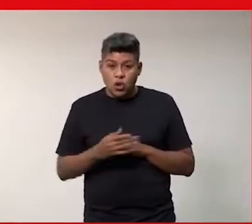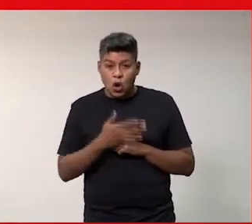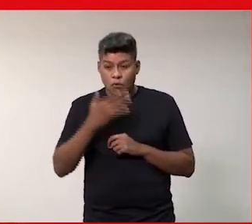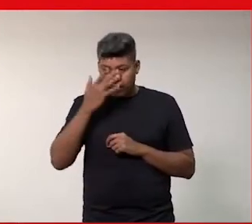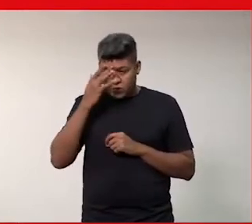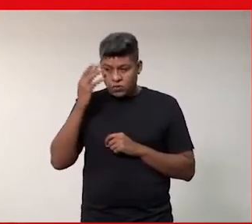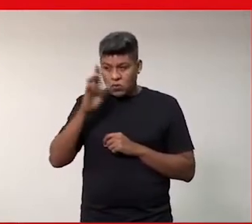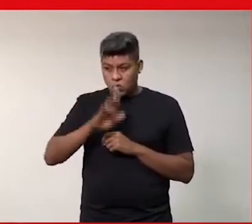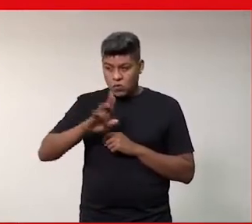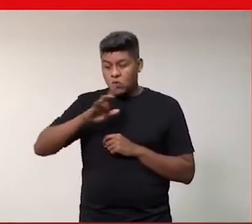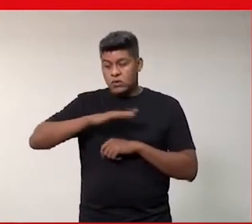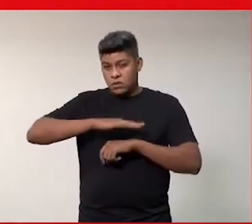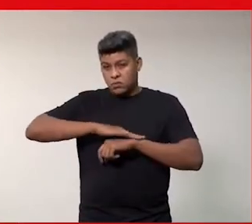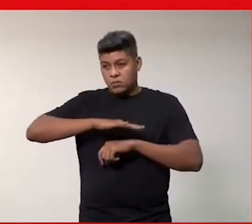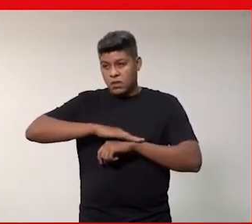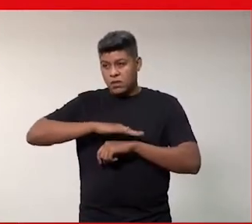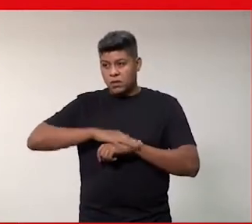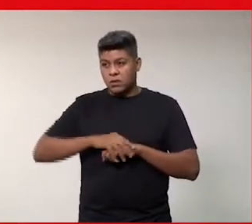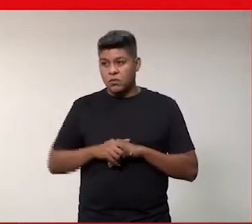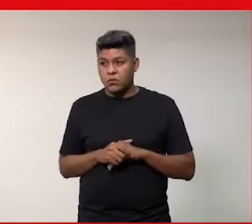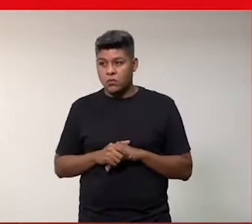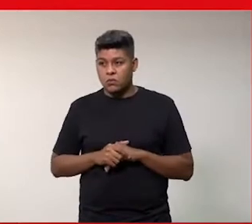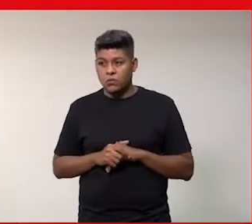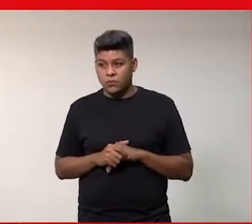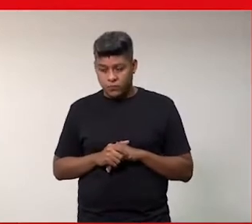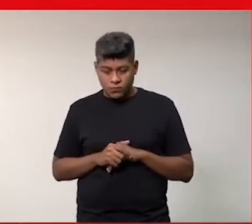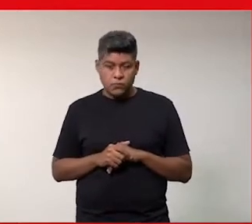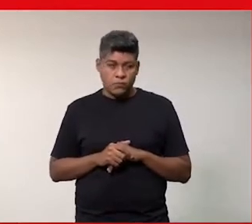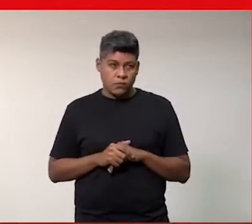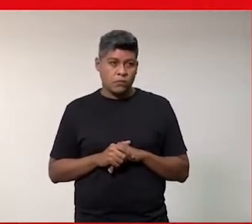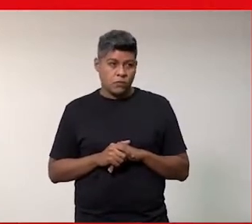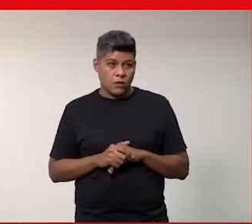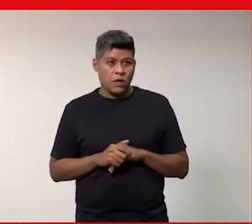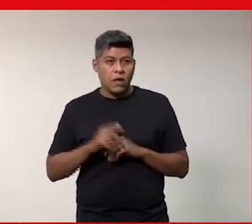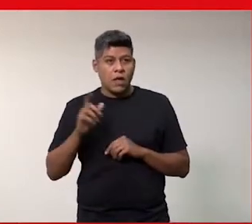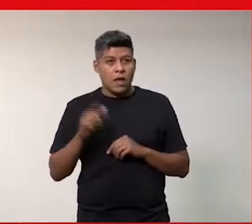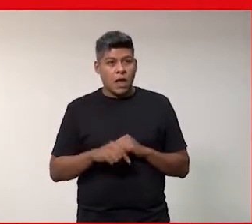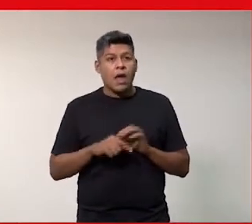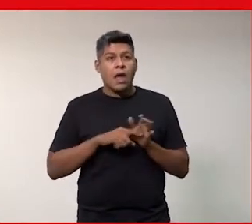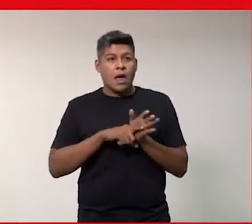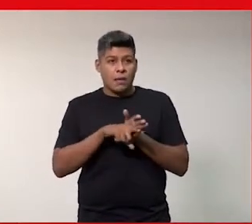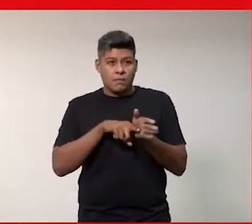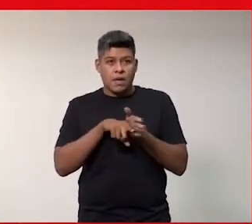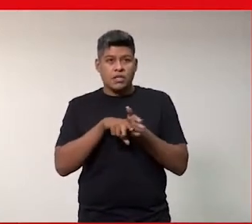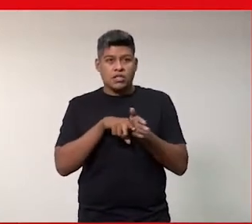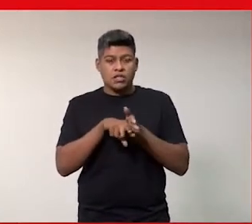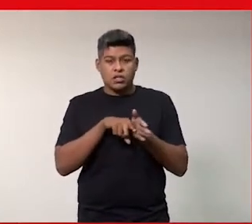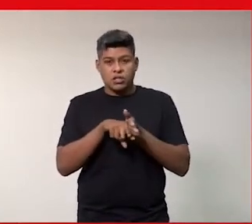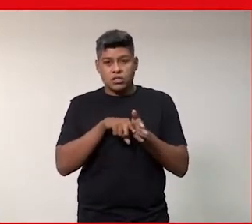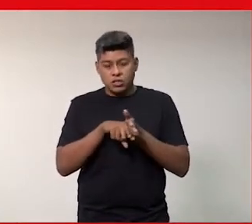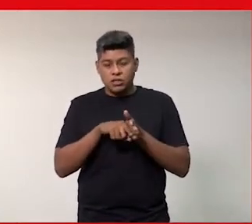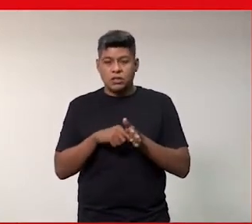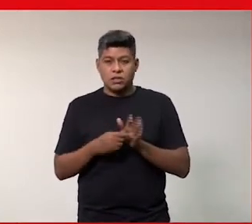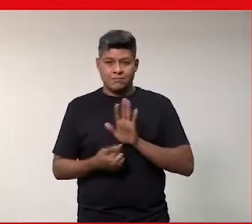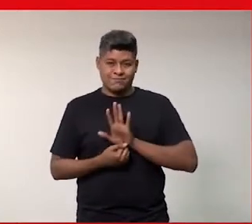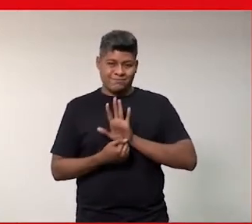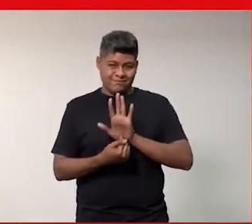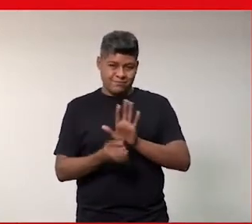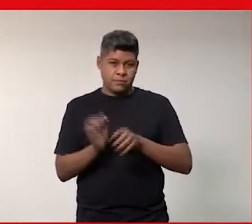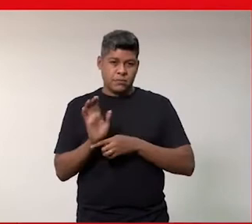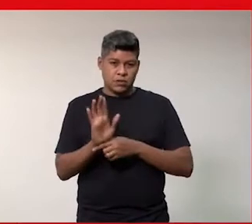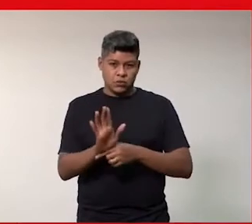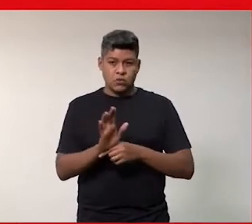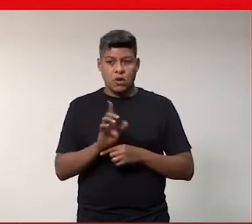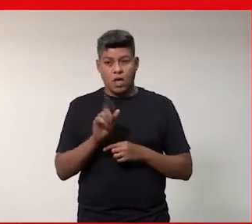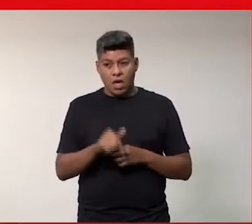nesse período aí, mais para cima, né, que é o que a pesquisa trabalhou. E